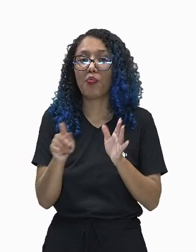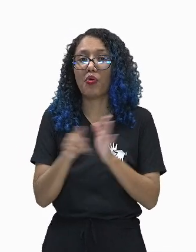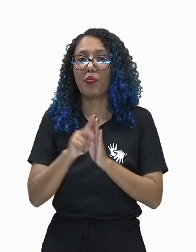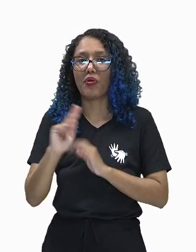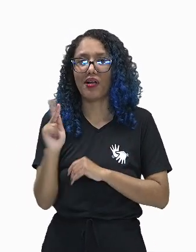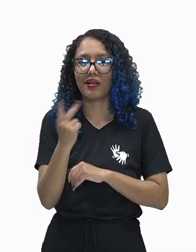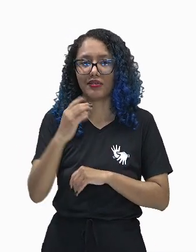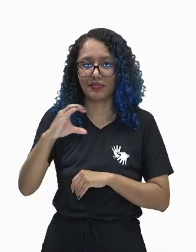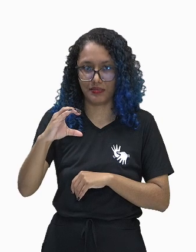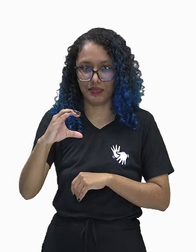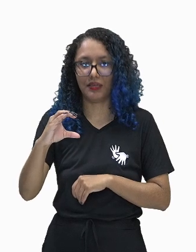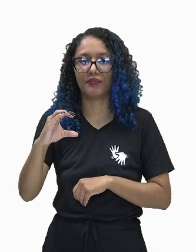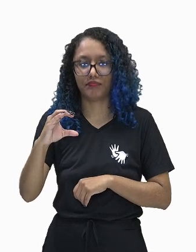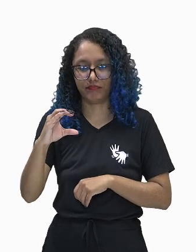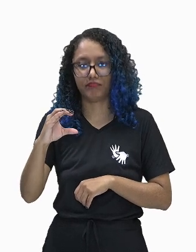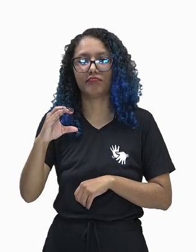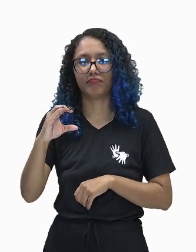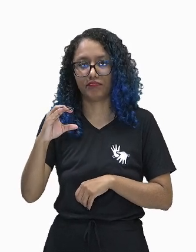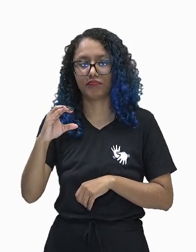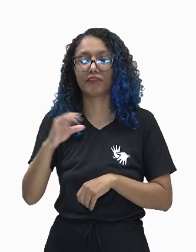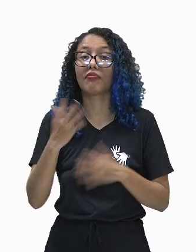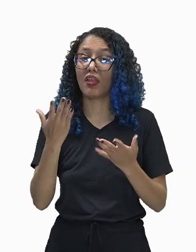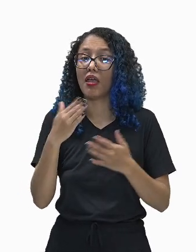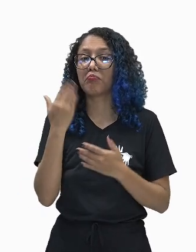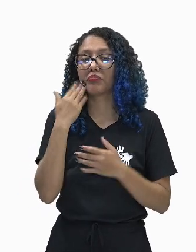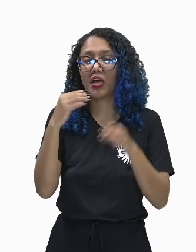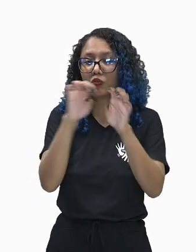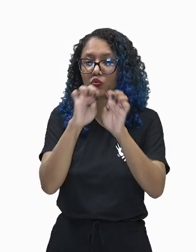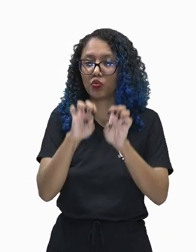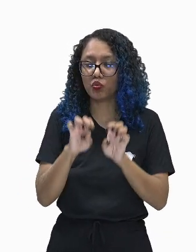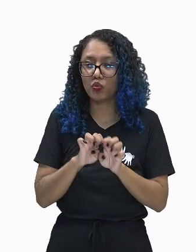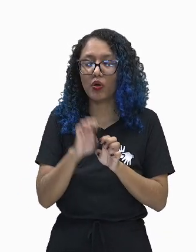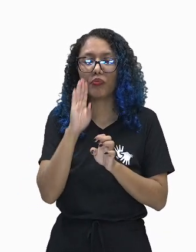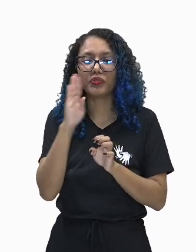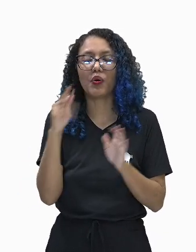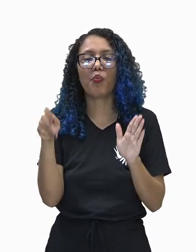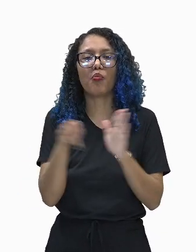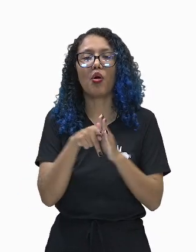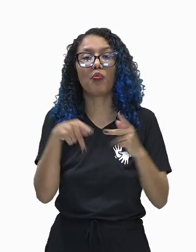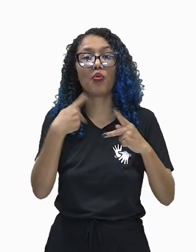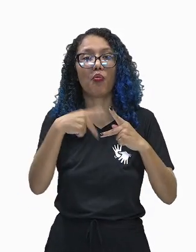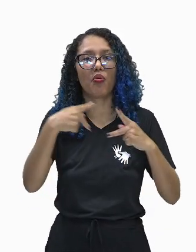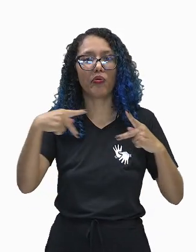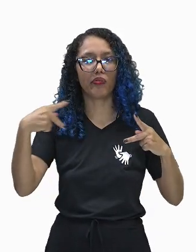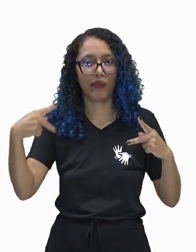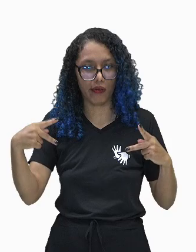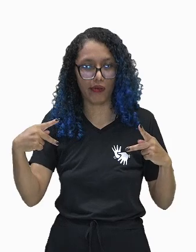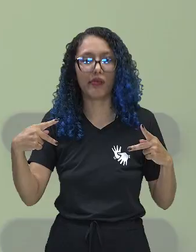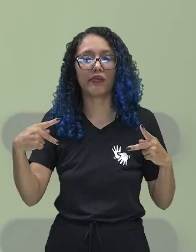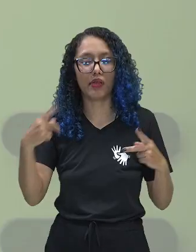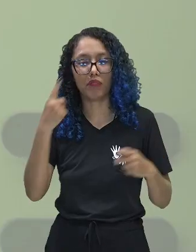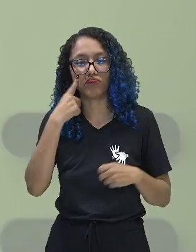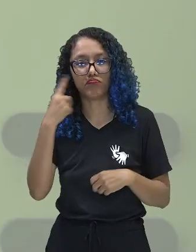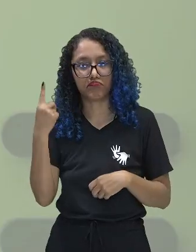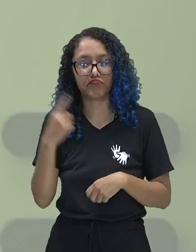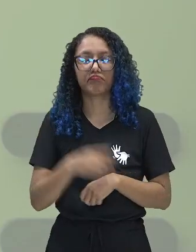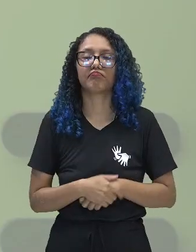Geralmente é assim a composição principal da proteína a partir desse monômero aí.